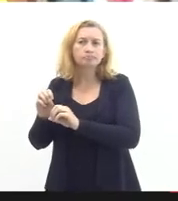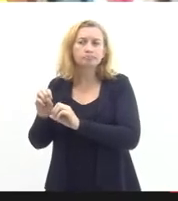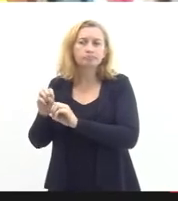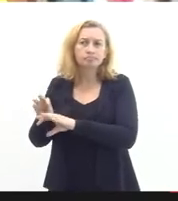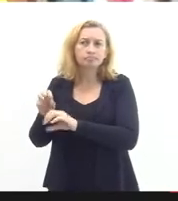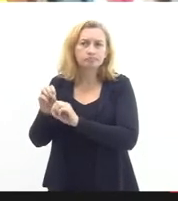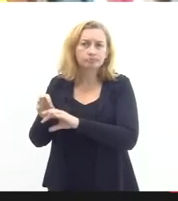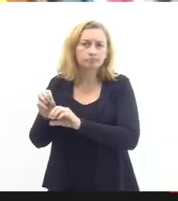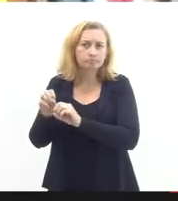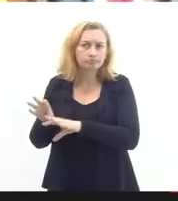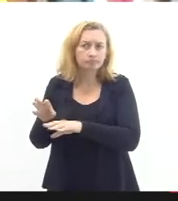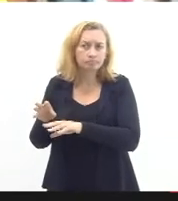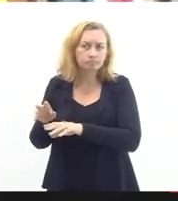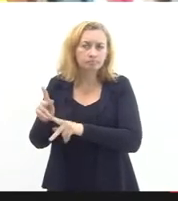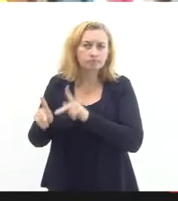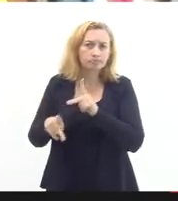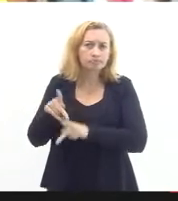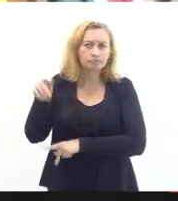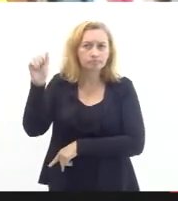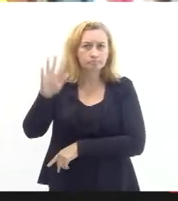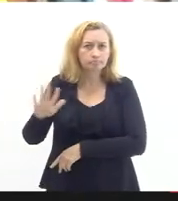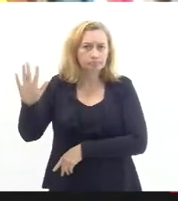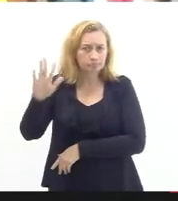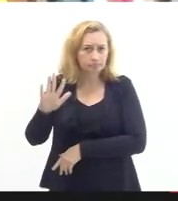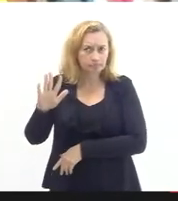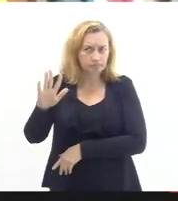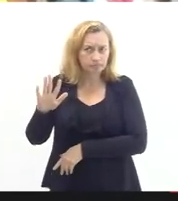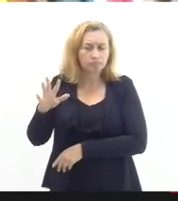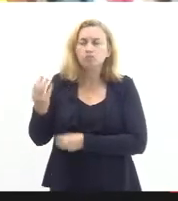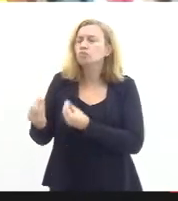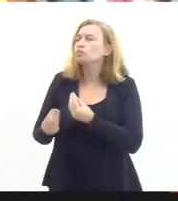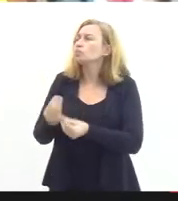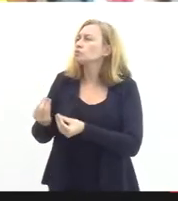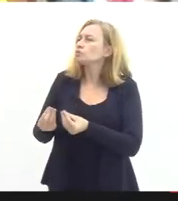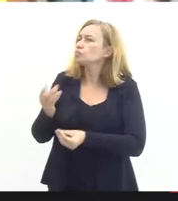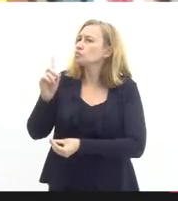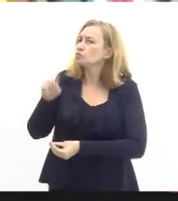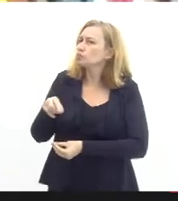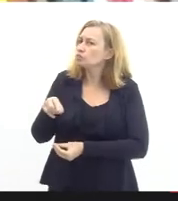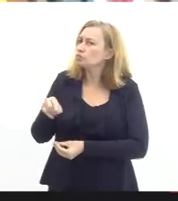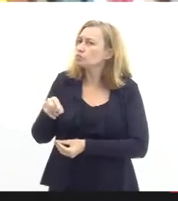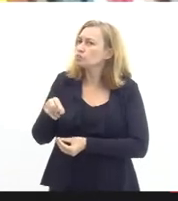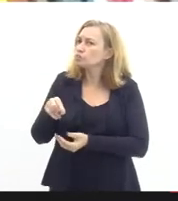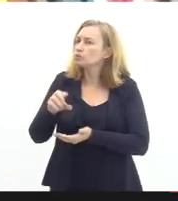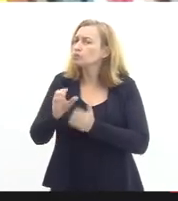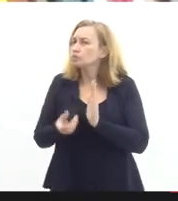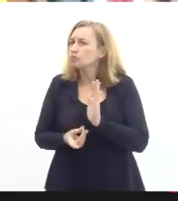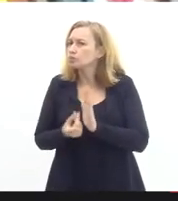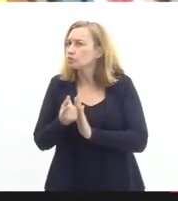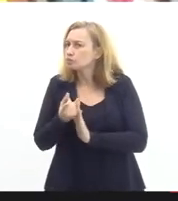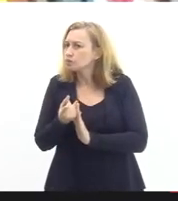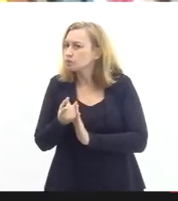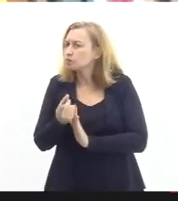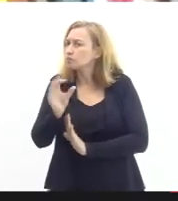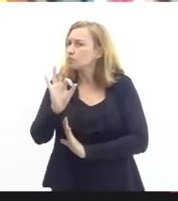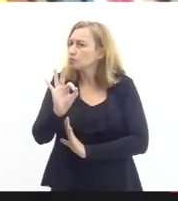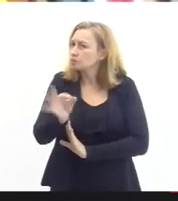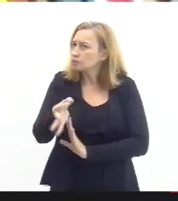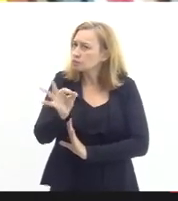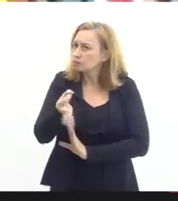população em geral para como é que financeiramente orçamentariamente